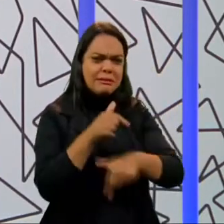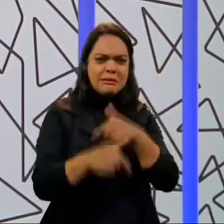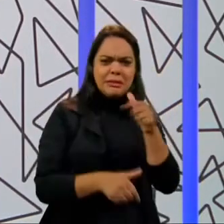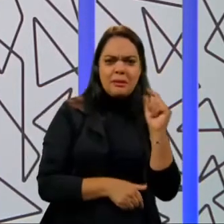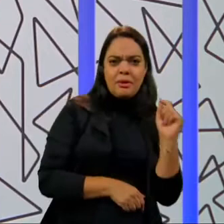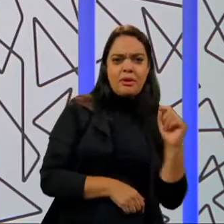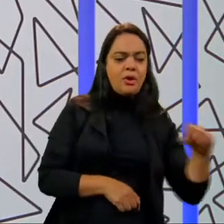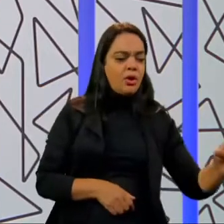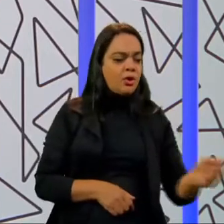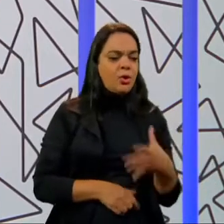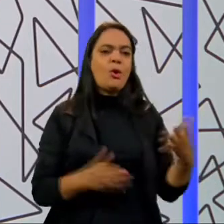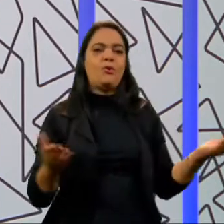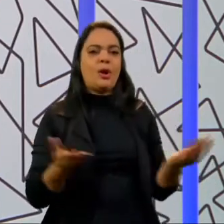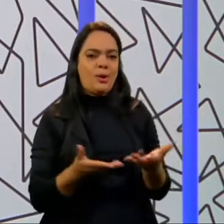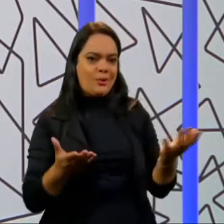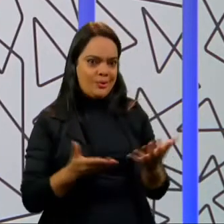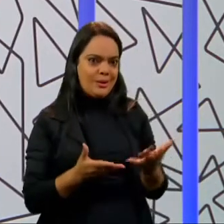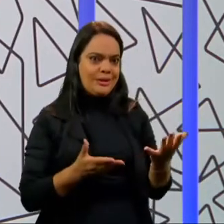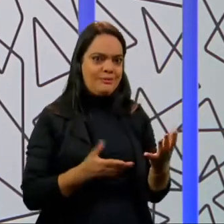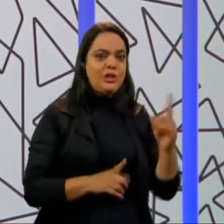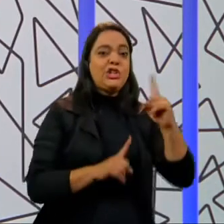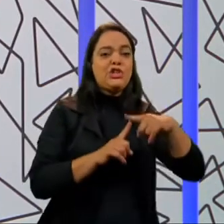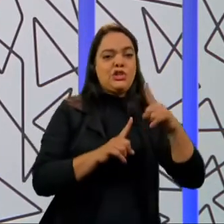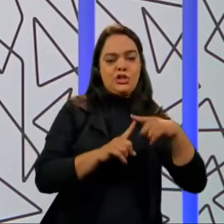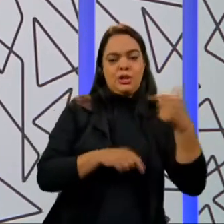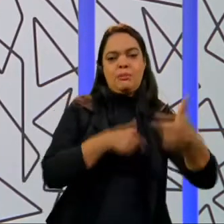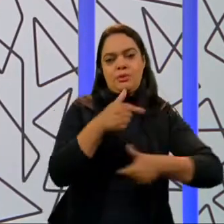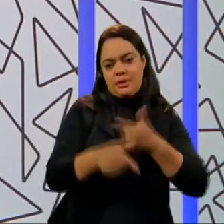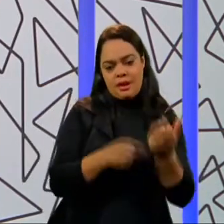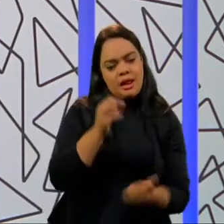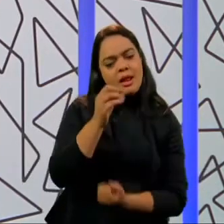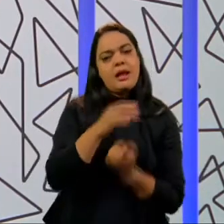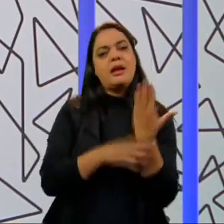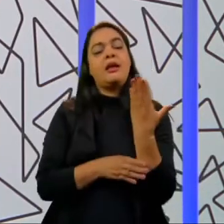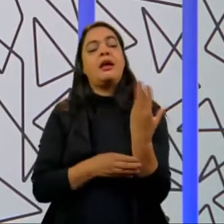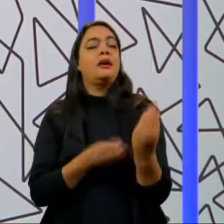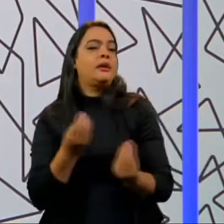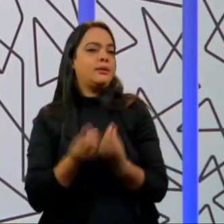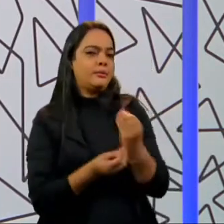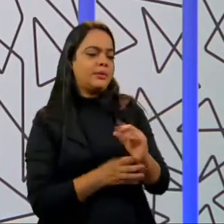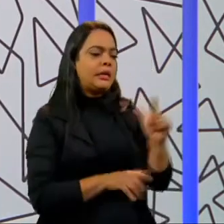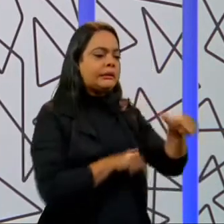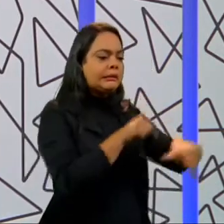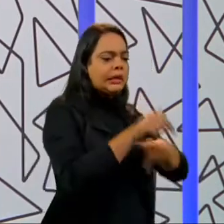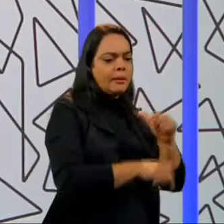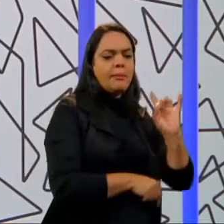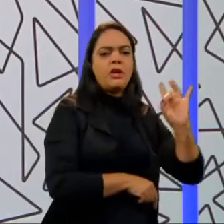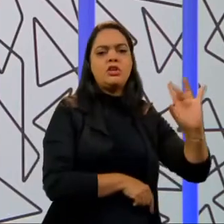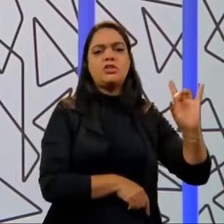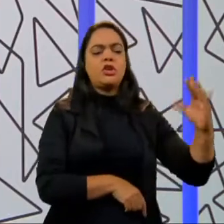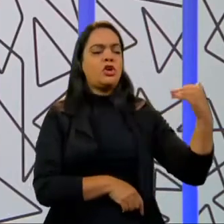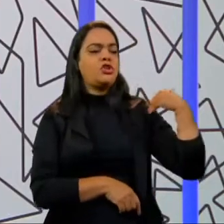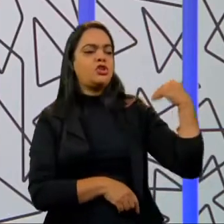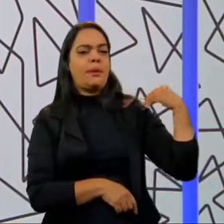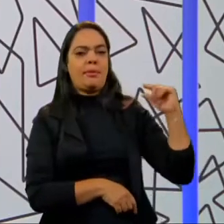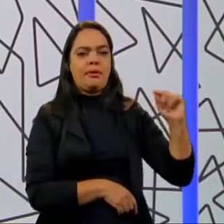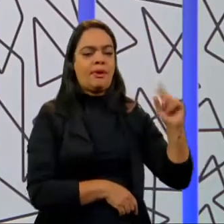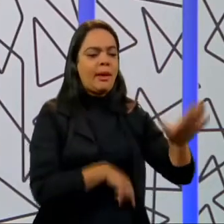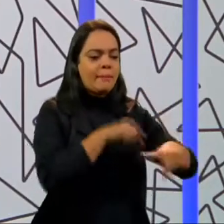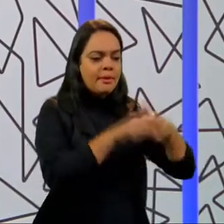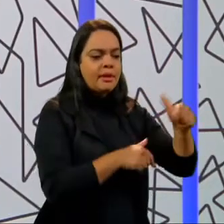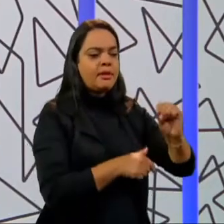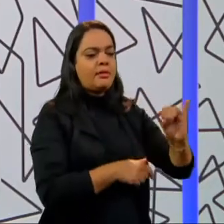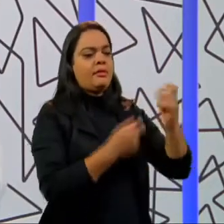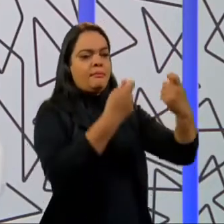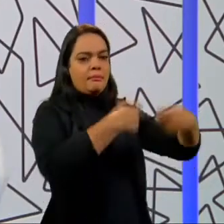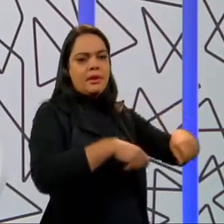é aquela nova modalidade que foi criada pela reforma trabalhista. O trabalhador só é chamado para trabalhar quando realmente